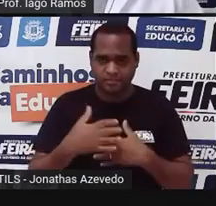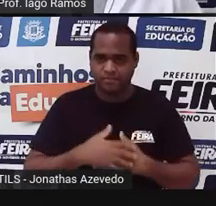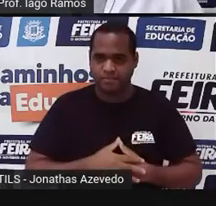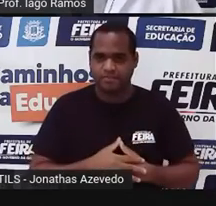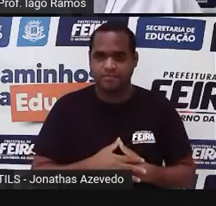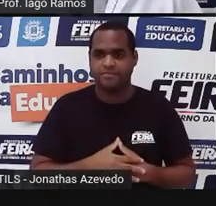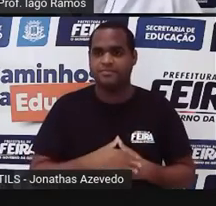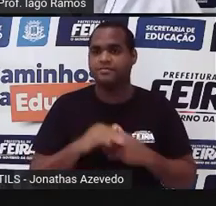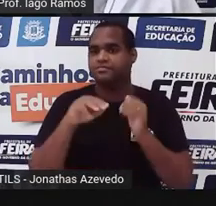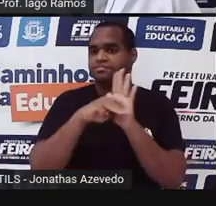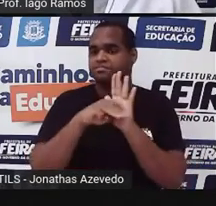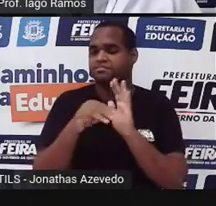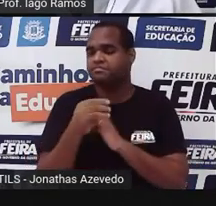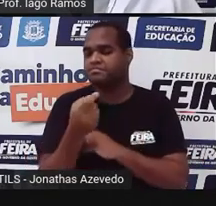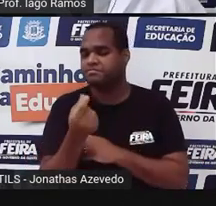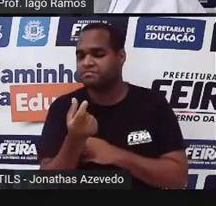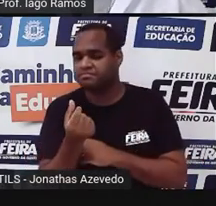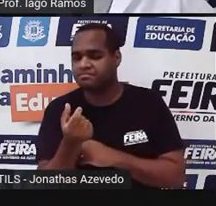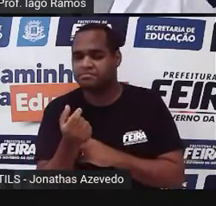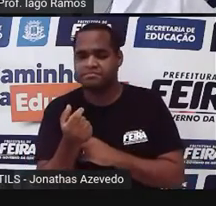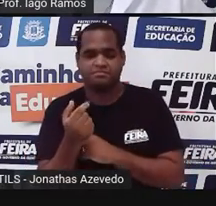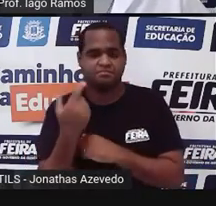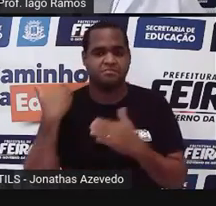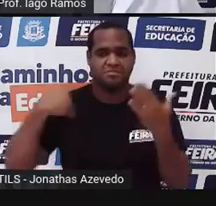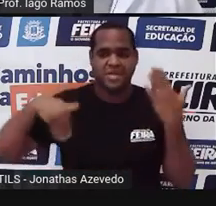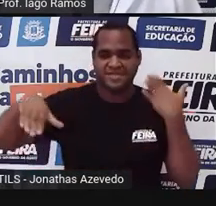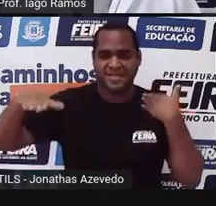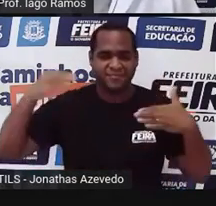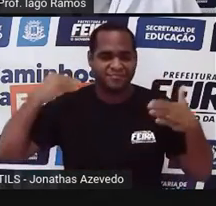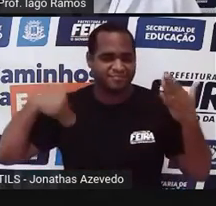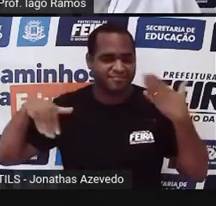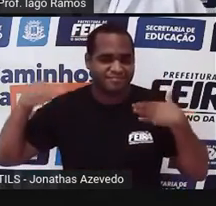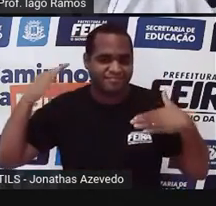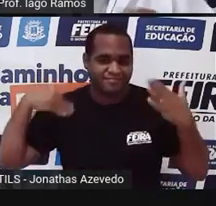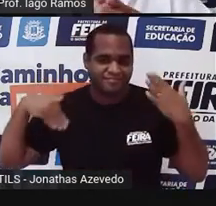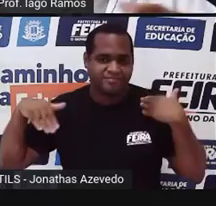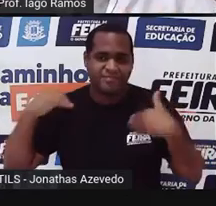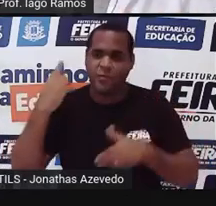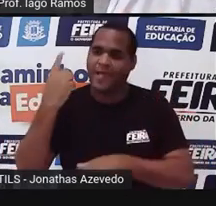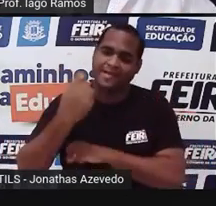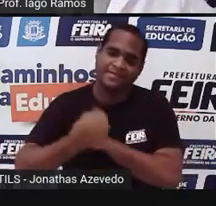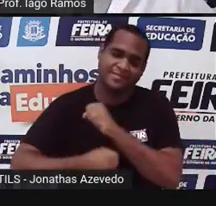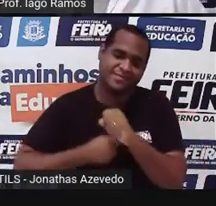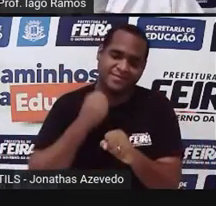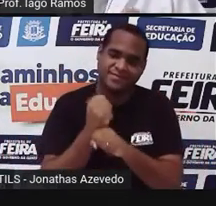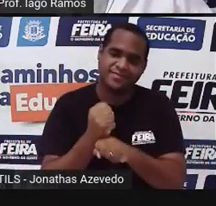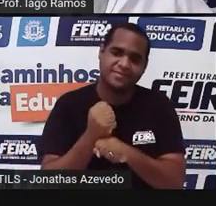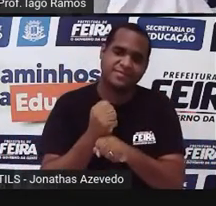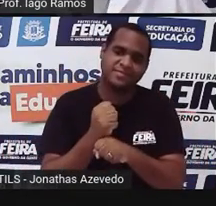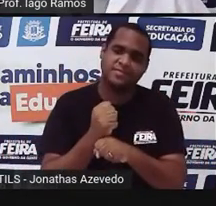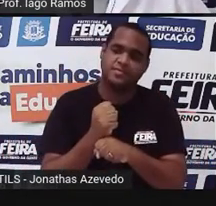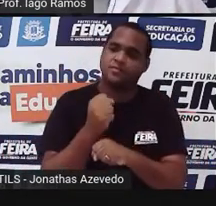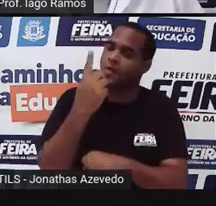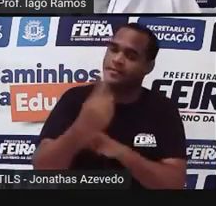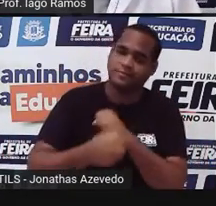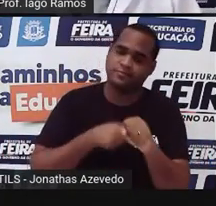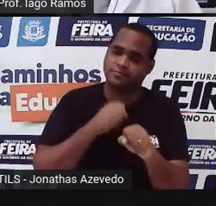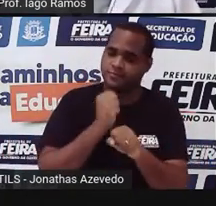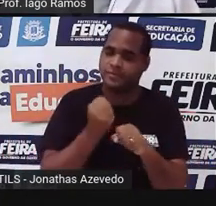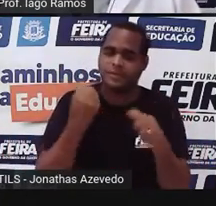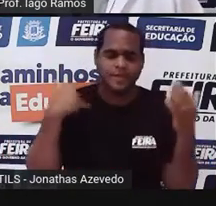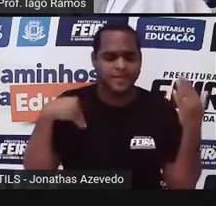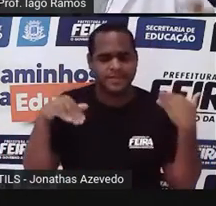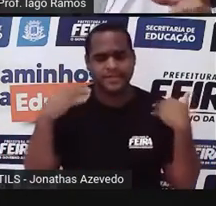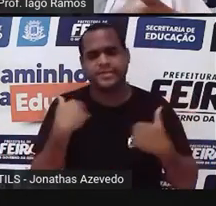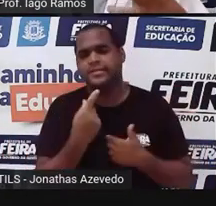uma média de gastos com lazer durante um ano, durante um ano inteiro, para a gente ter uma